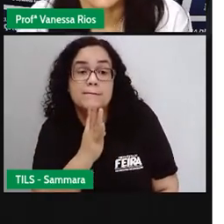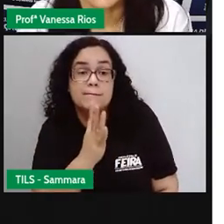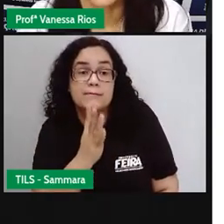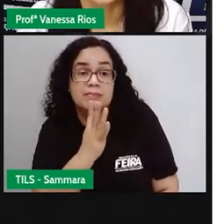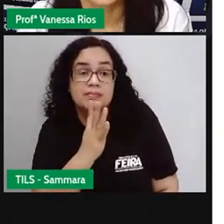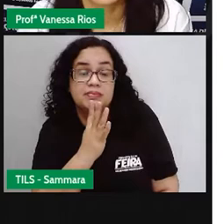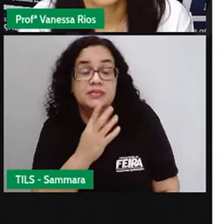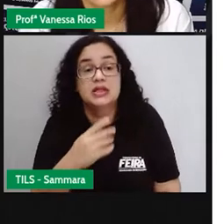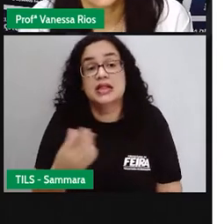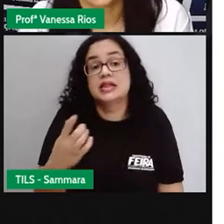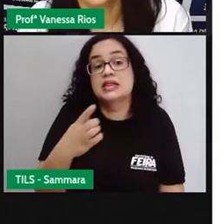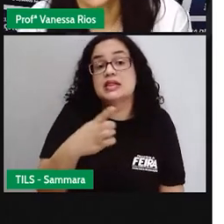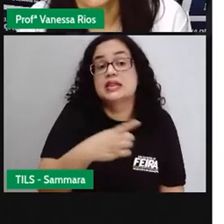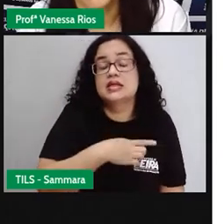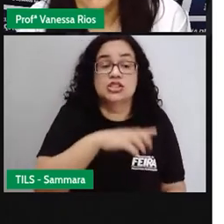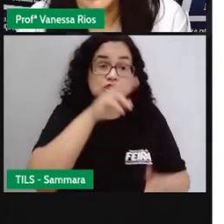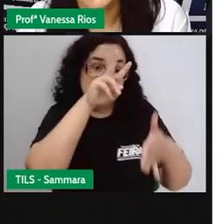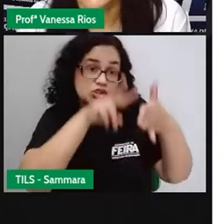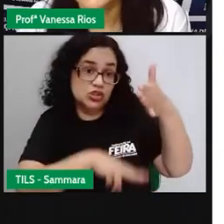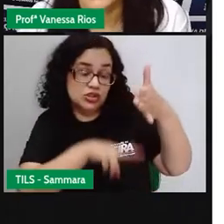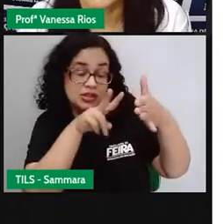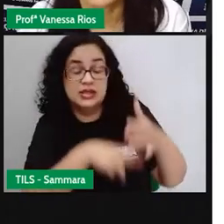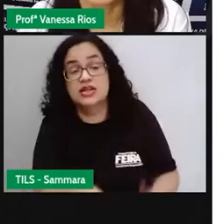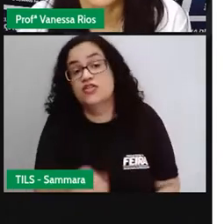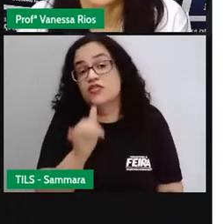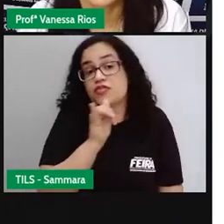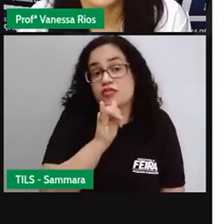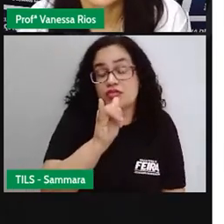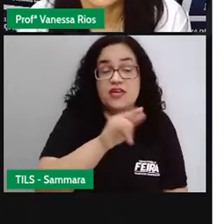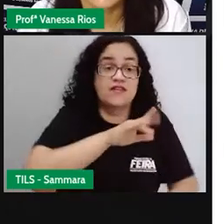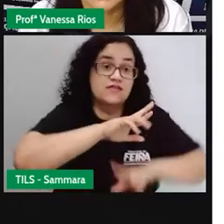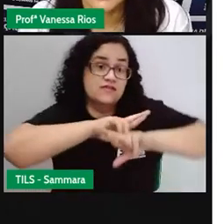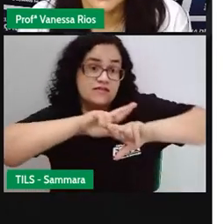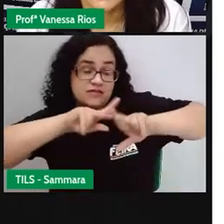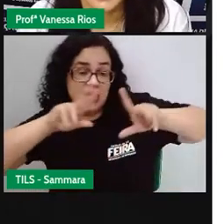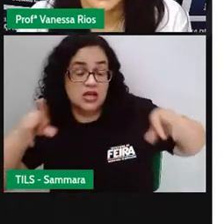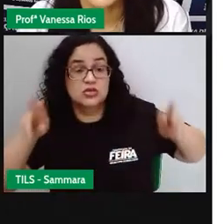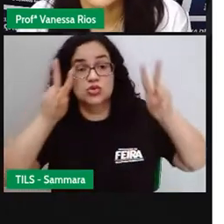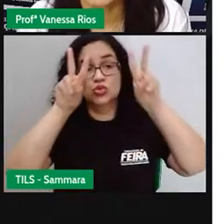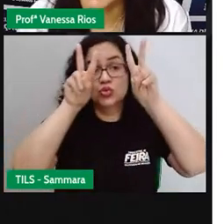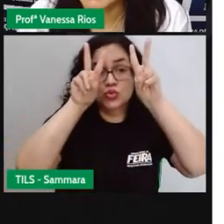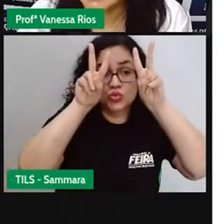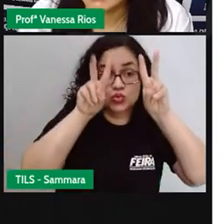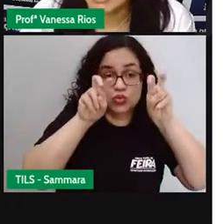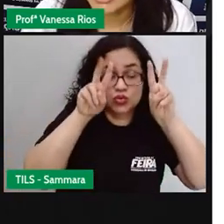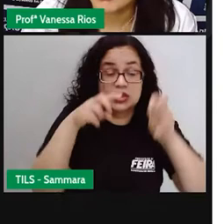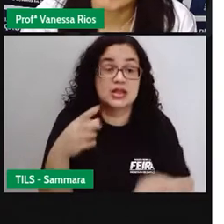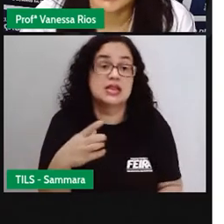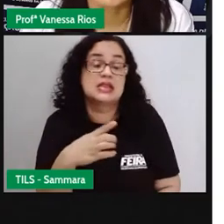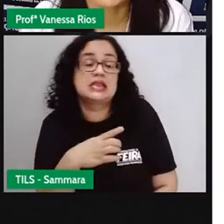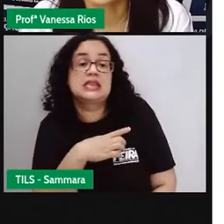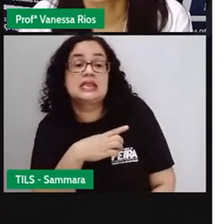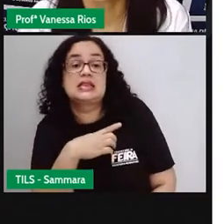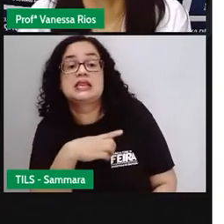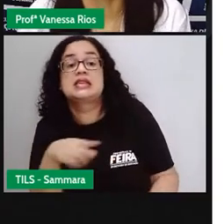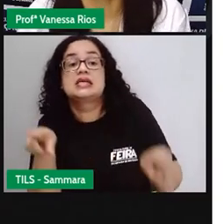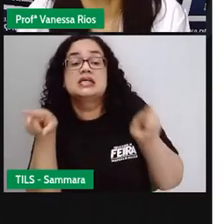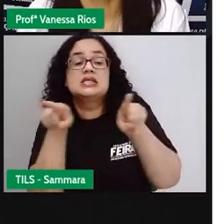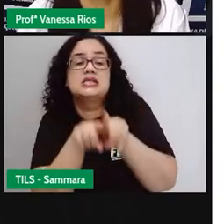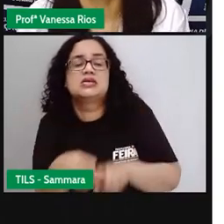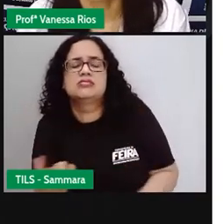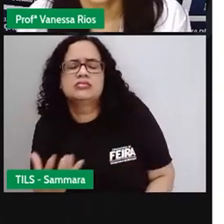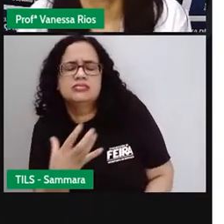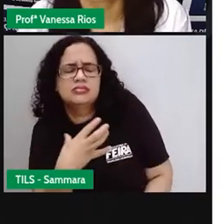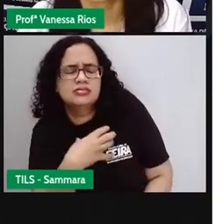obter, através da leitura, informações sobre diversos assuntos, ela desperta em nós também o nosso senso